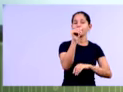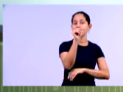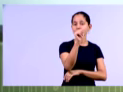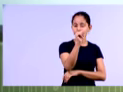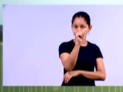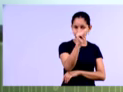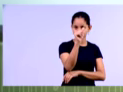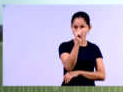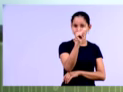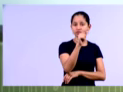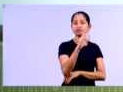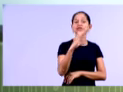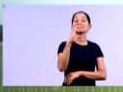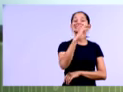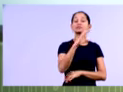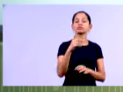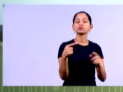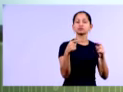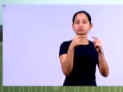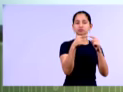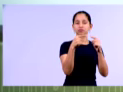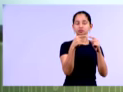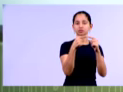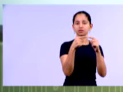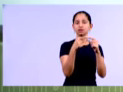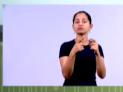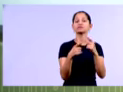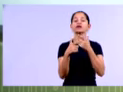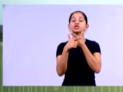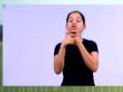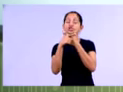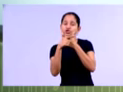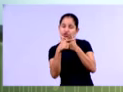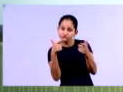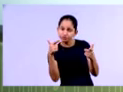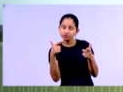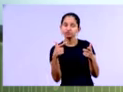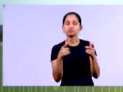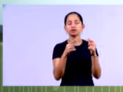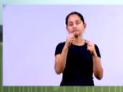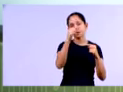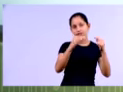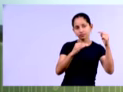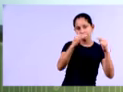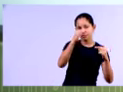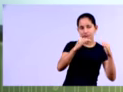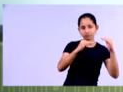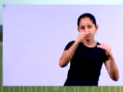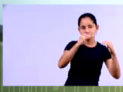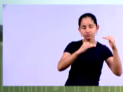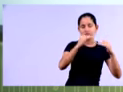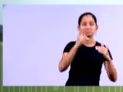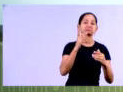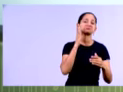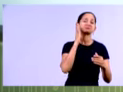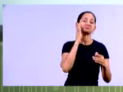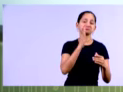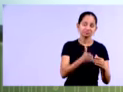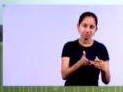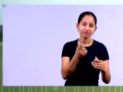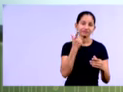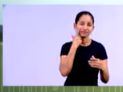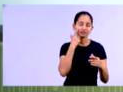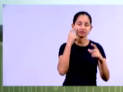que você está olhando, naquele exercício específico, né? E vai dividir pelo total do passivo circulante. Aí você vai encontrar a sua liquidez. Agora,